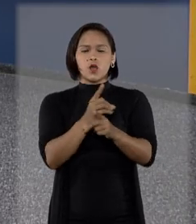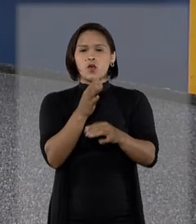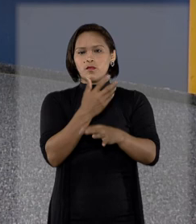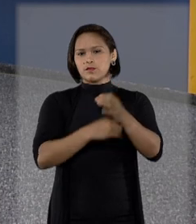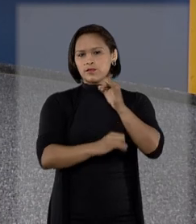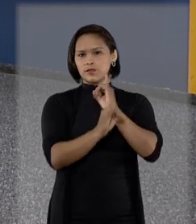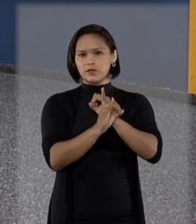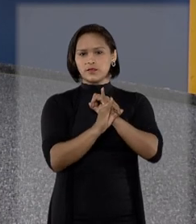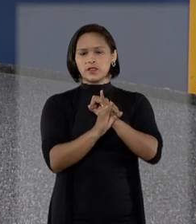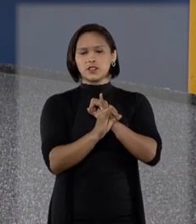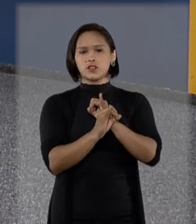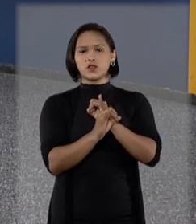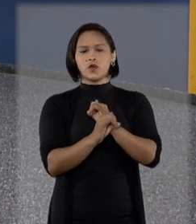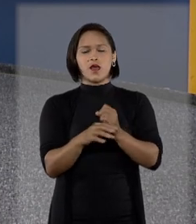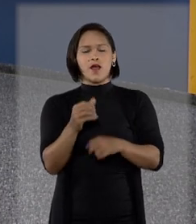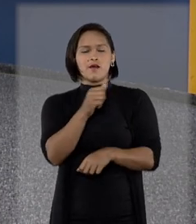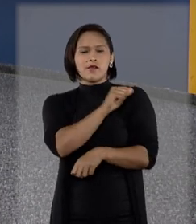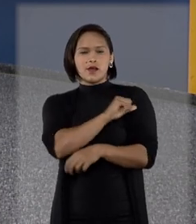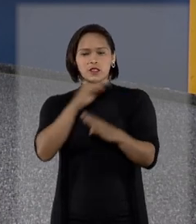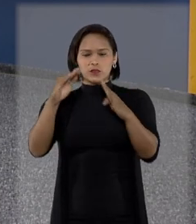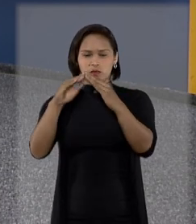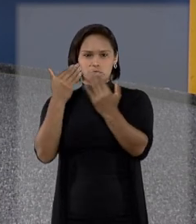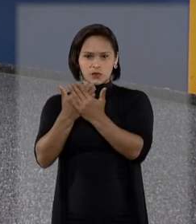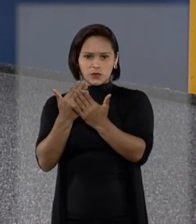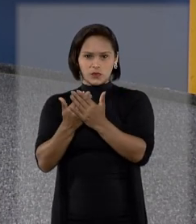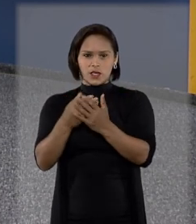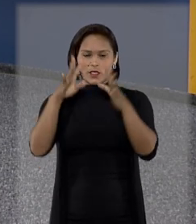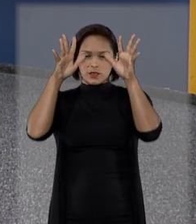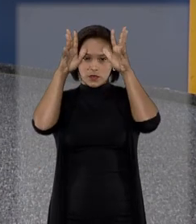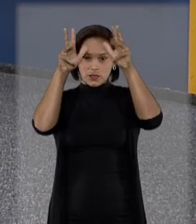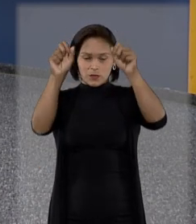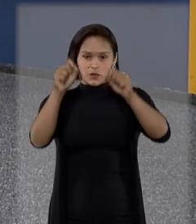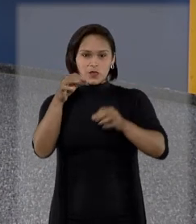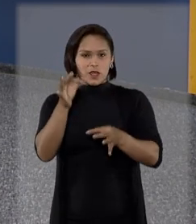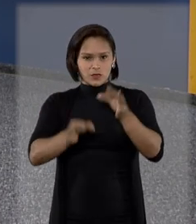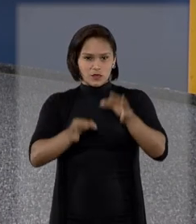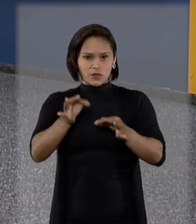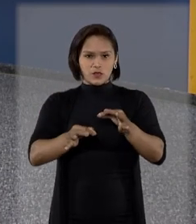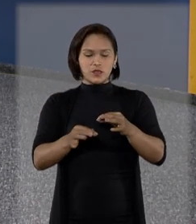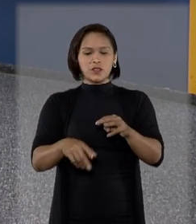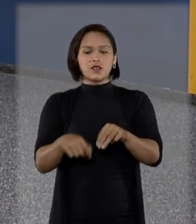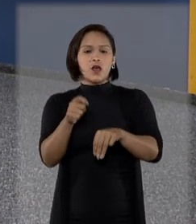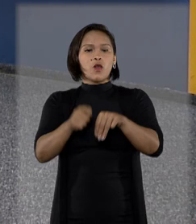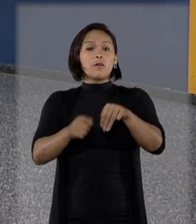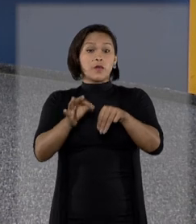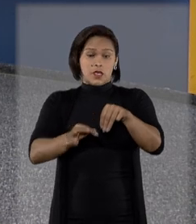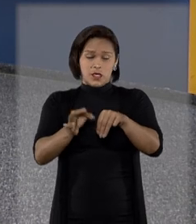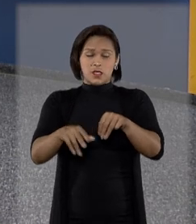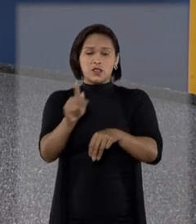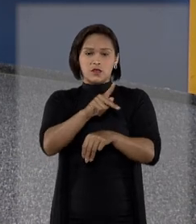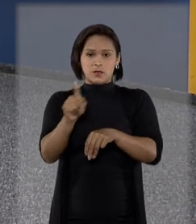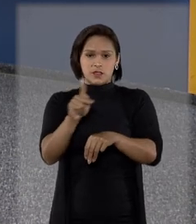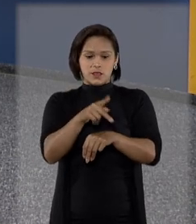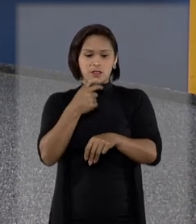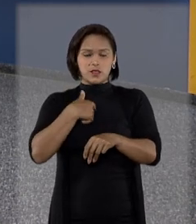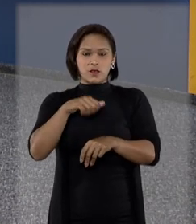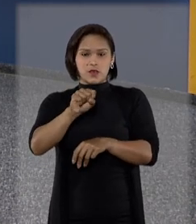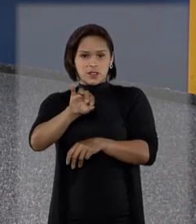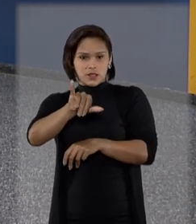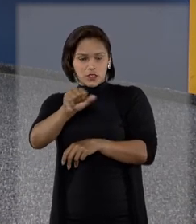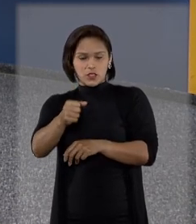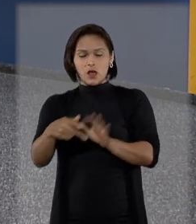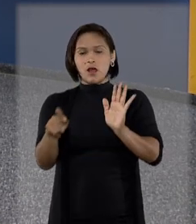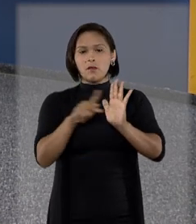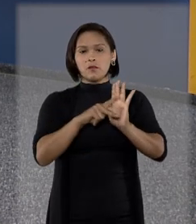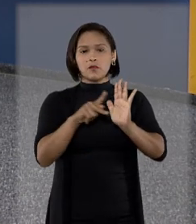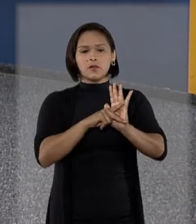virtual do Colégio de Corregedores Gerais dos Tribunais de Justiça do Brasil, o presidente do STJ, ministro Humberto Martins,